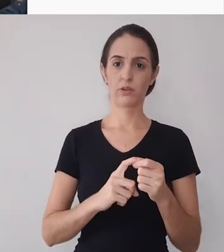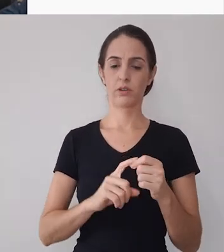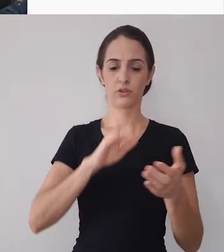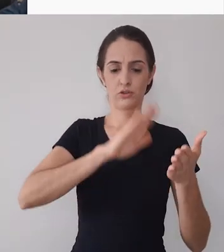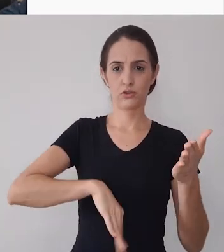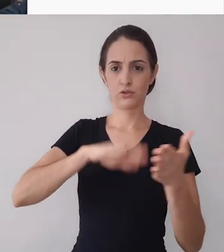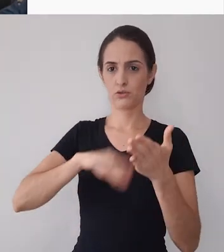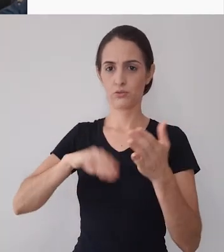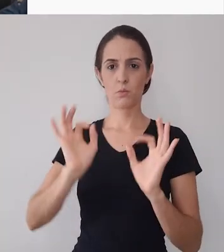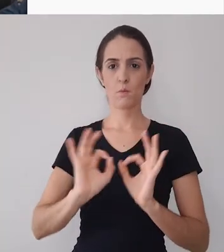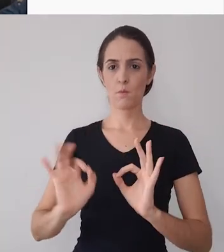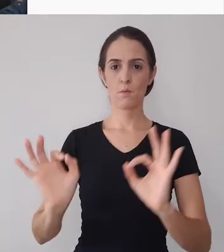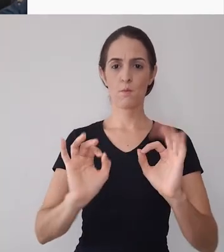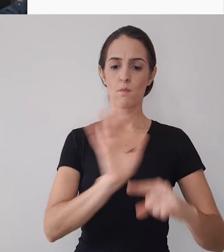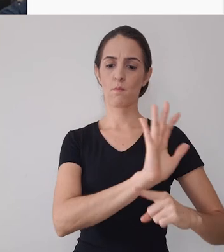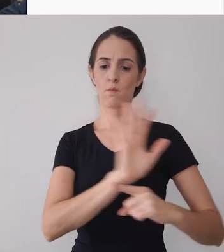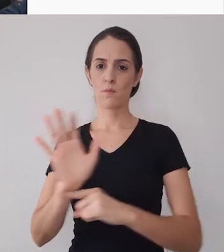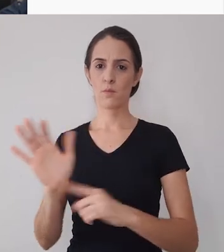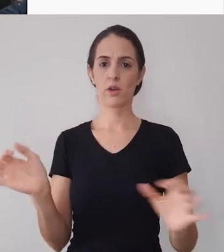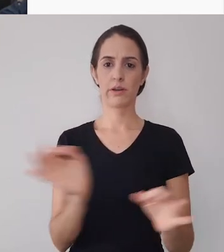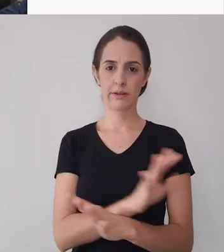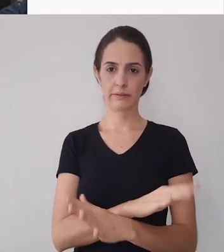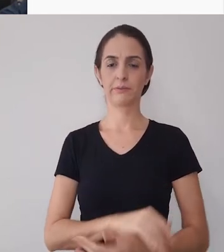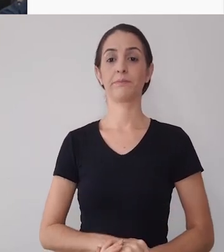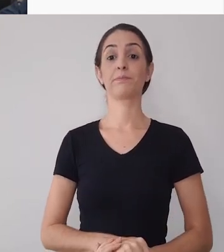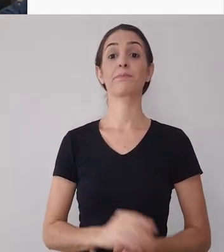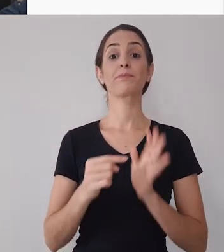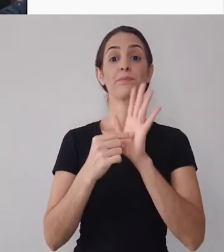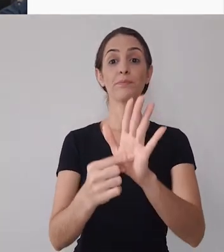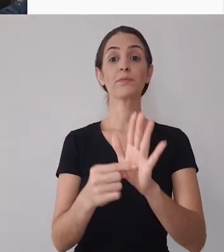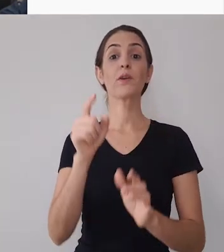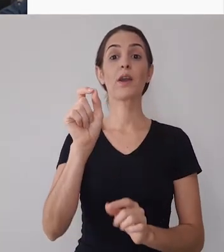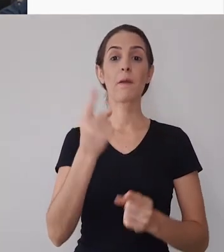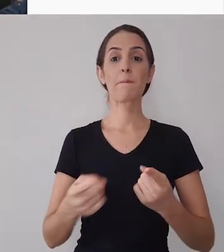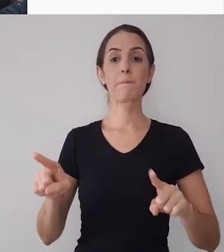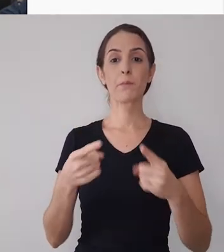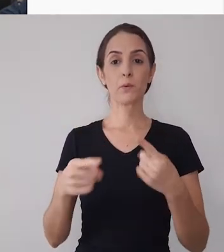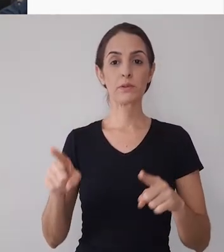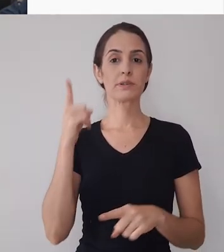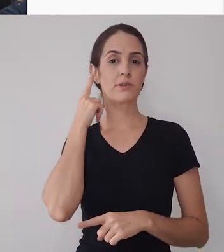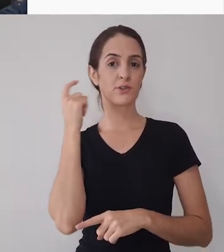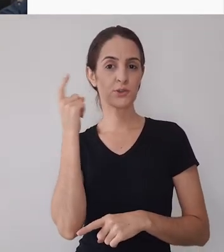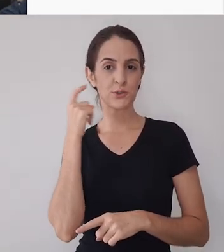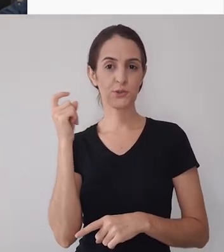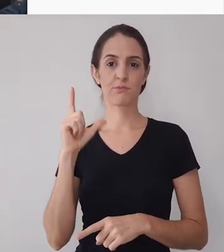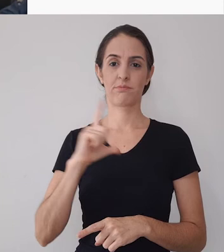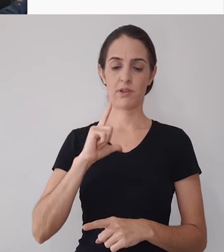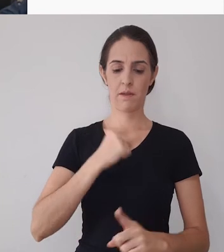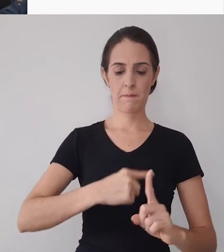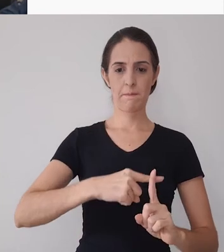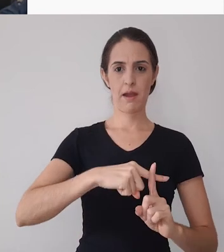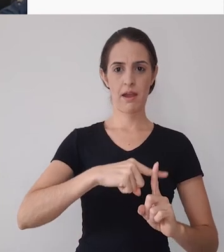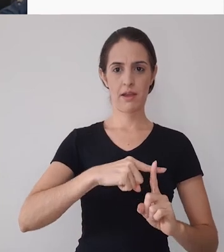e excluir todos os cortes e quero te mostrar aqui uma outra coisa que é as músicas e o som de fundo você pode clicar nesse